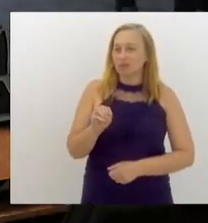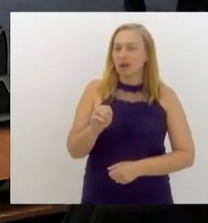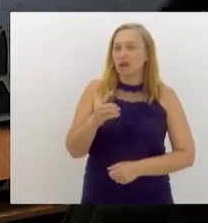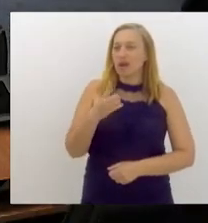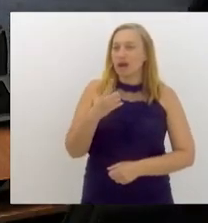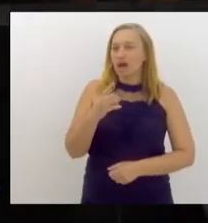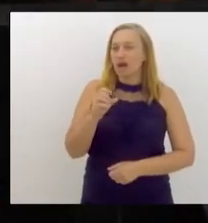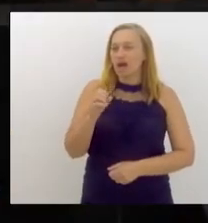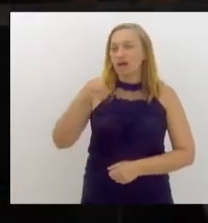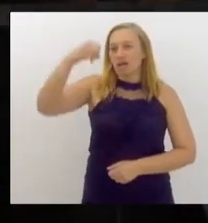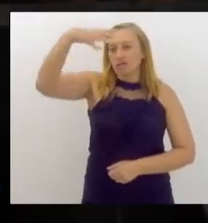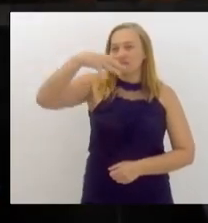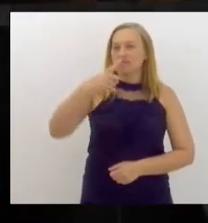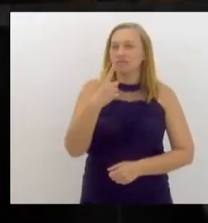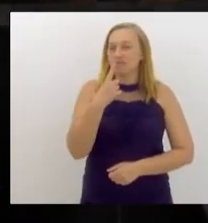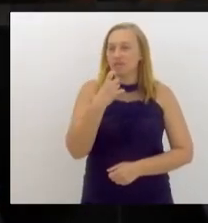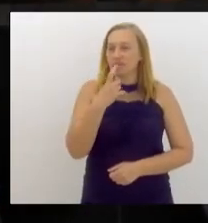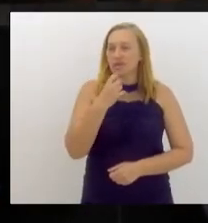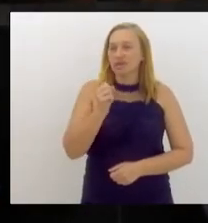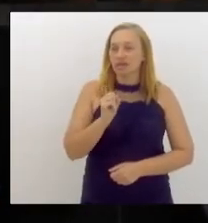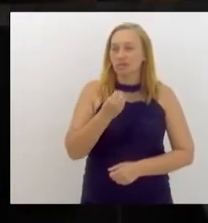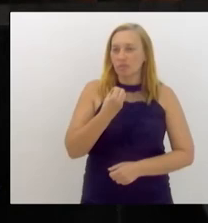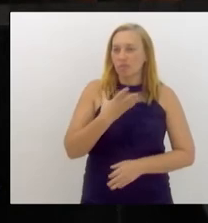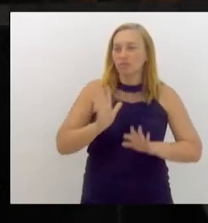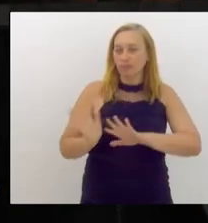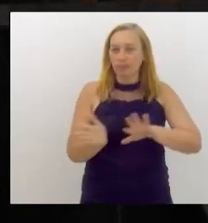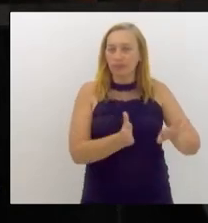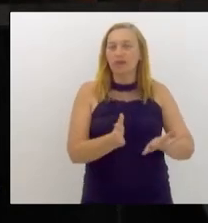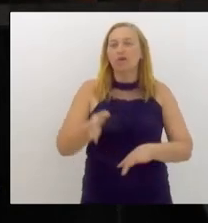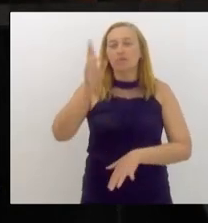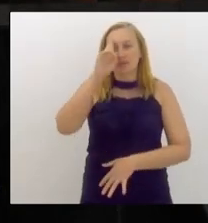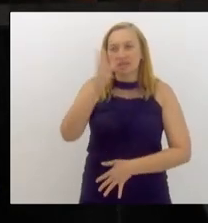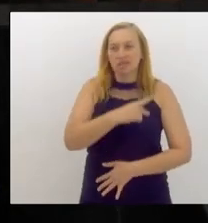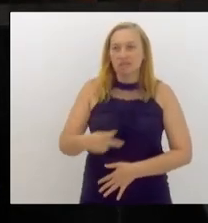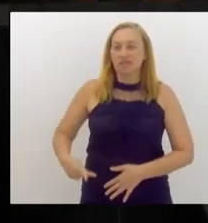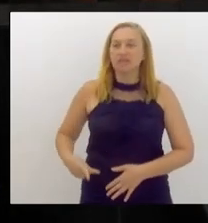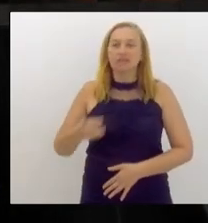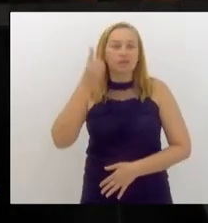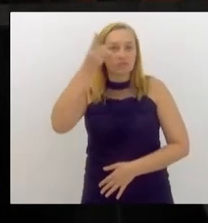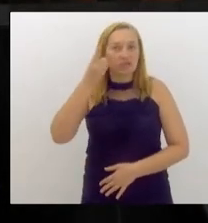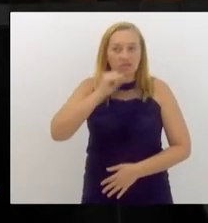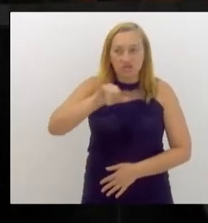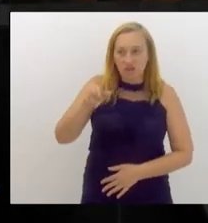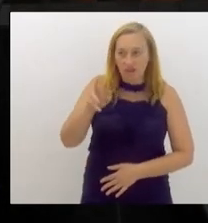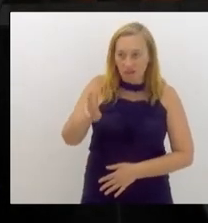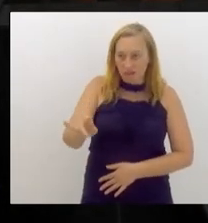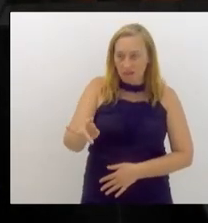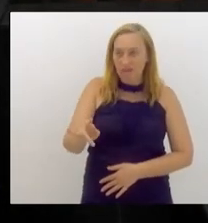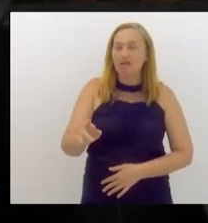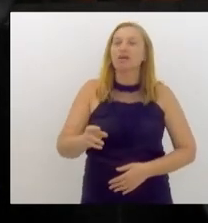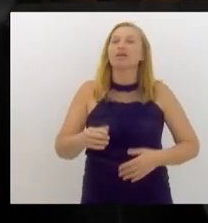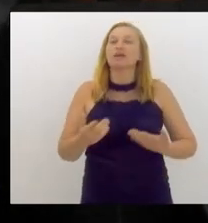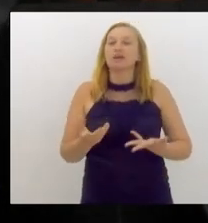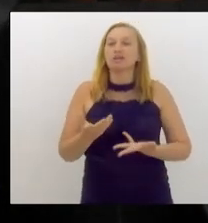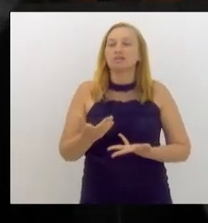Senhor presidente, deputado Jari, senhora deputada,